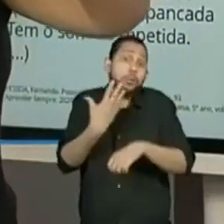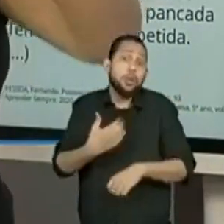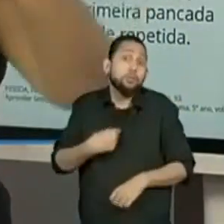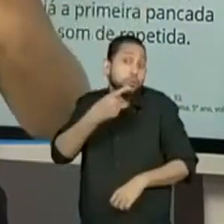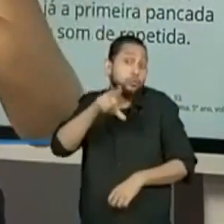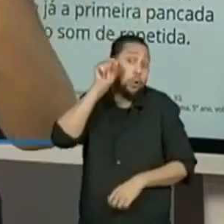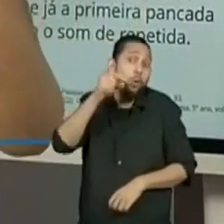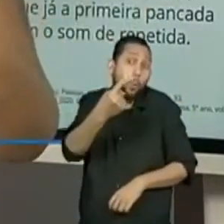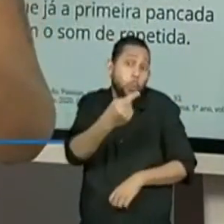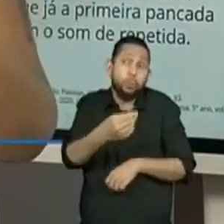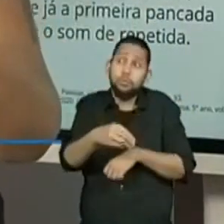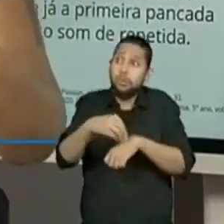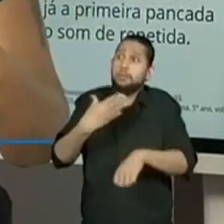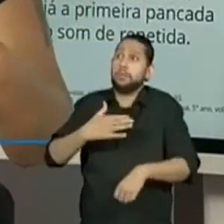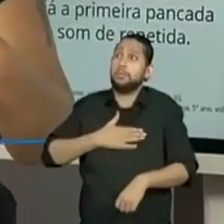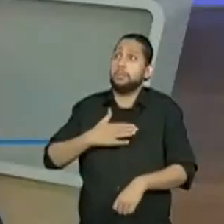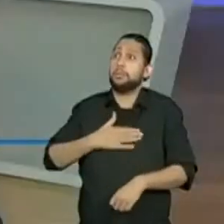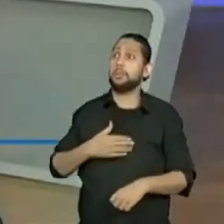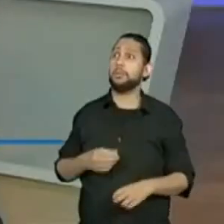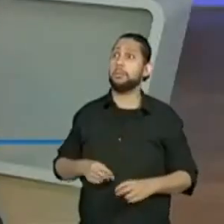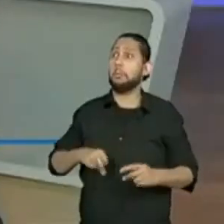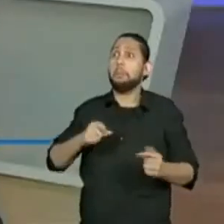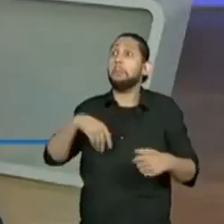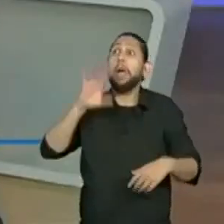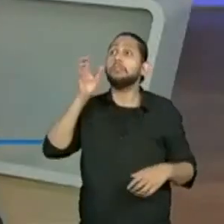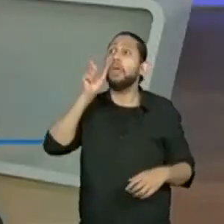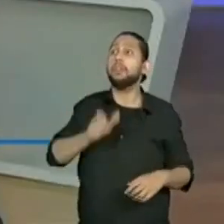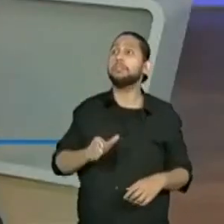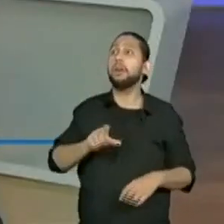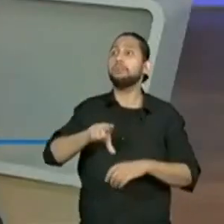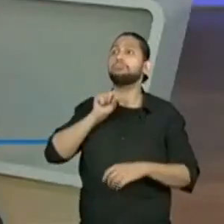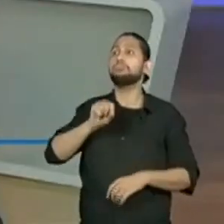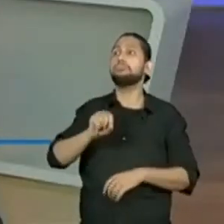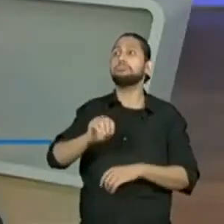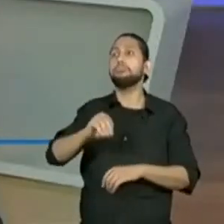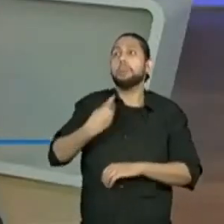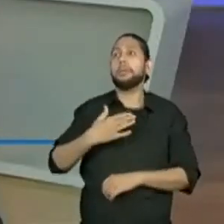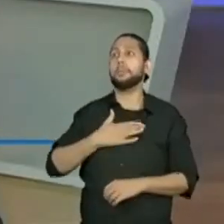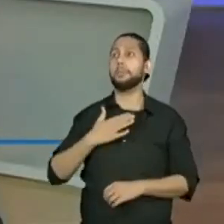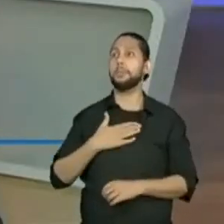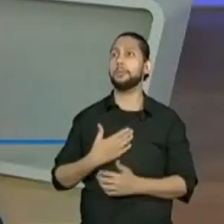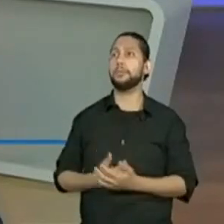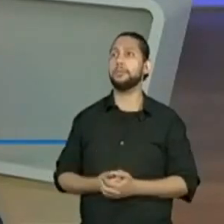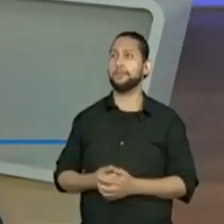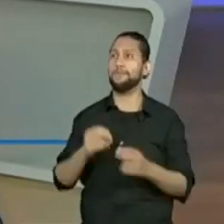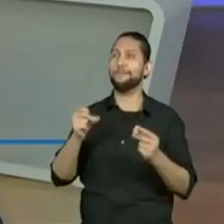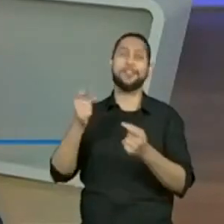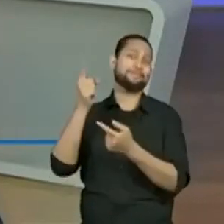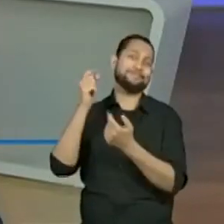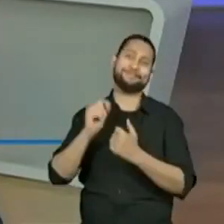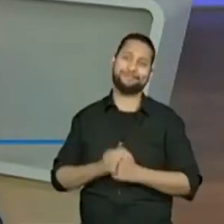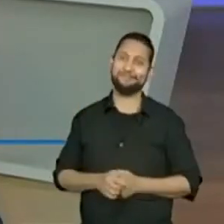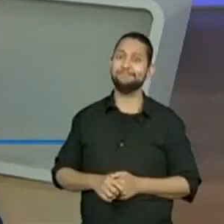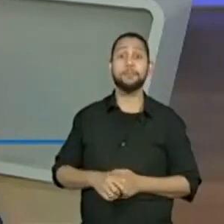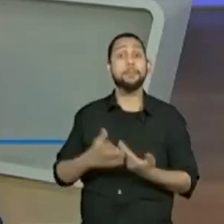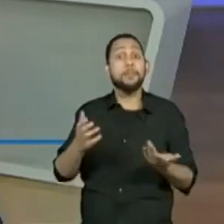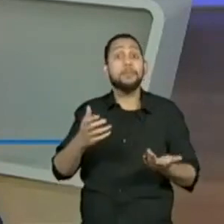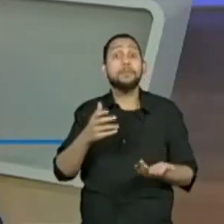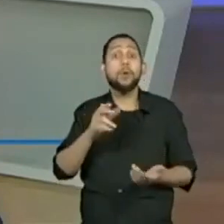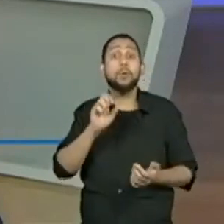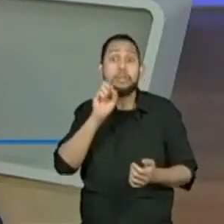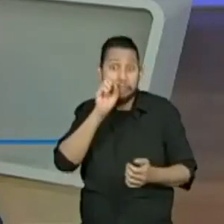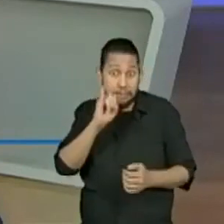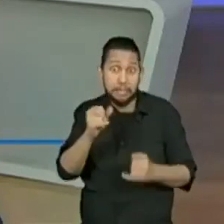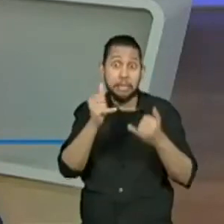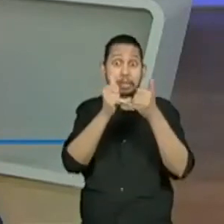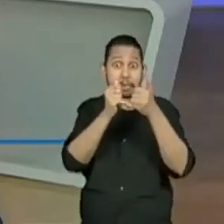verso que vocês acharam mais interessante. Ó, agora sim. O pessoal falou, se é a linha,